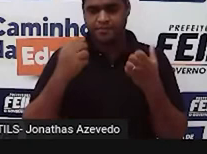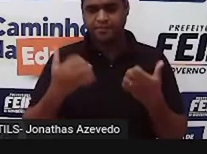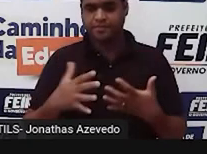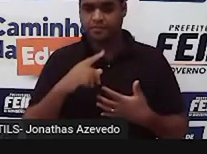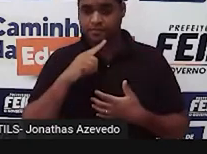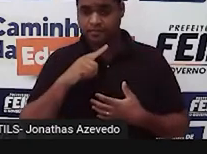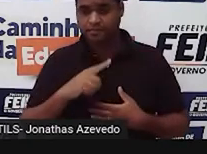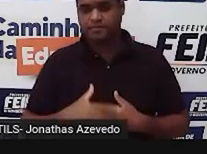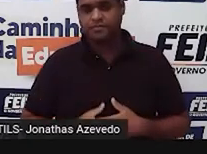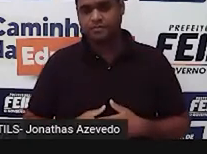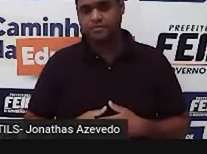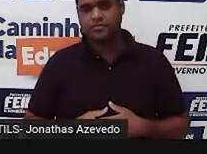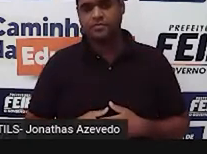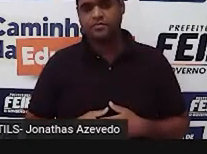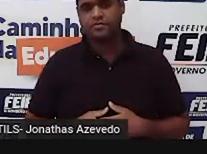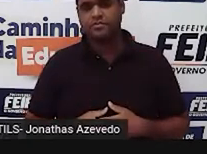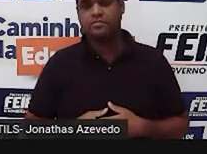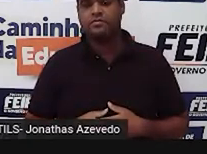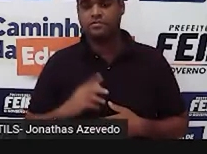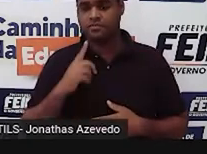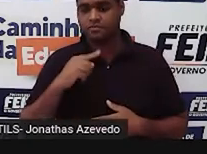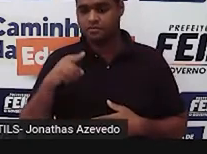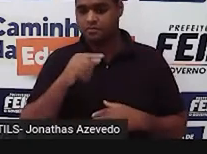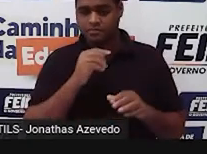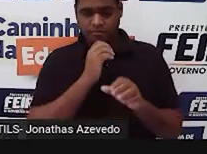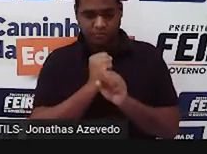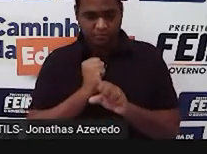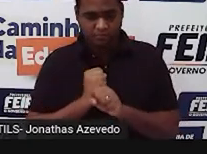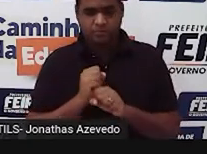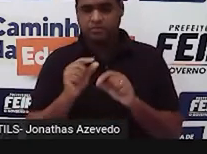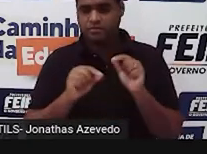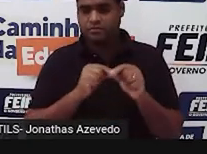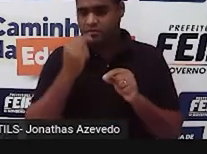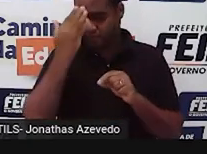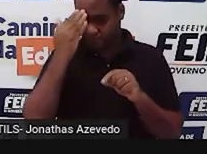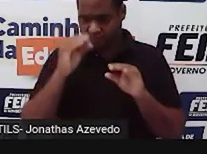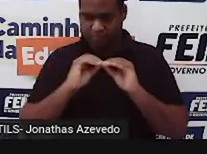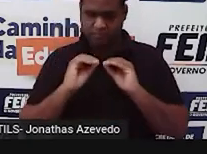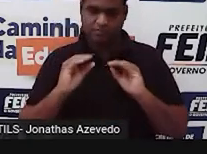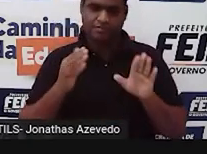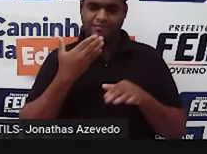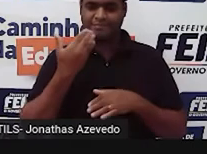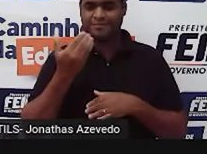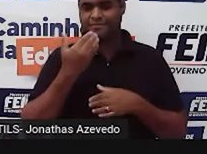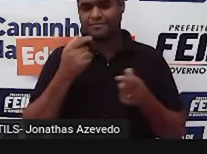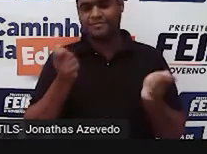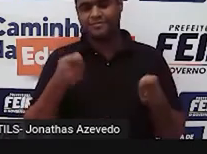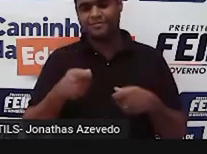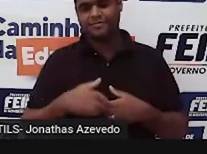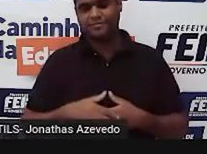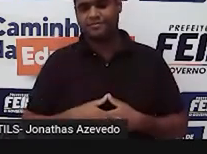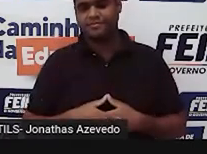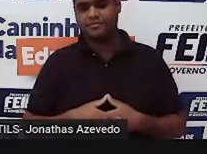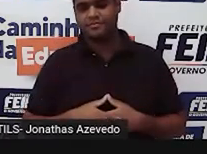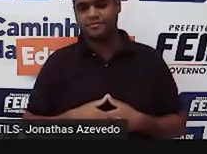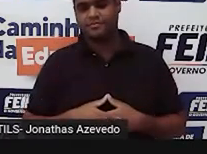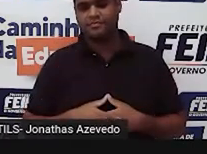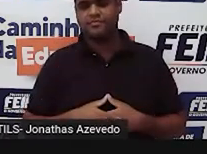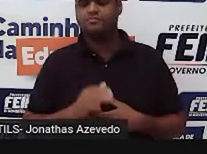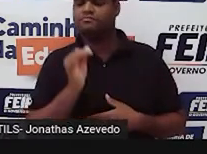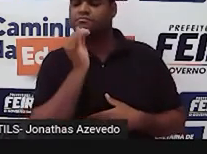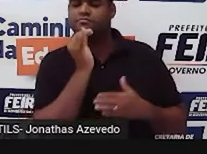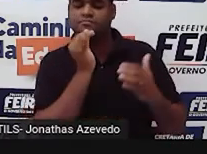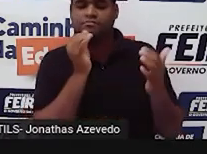A gente vai fazer isso, vai fazer essas continhas e entender melhor, tá? Então, por exemplo, se a gente